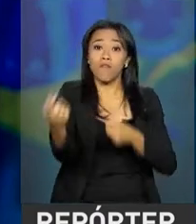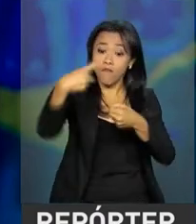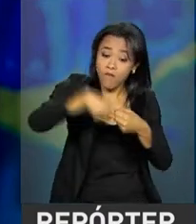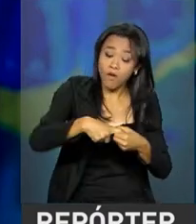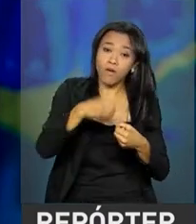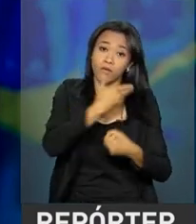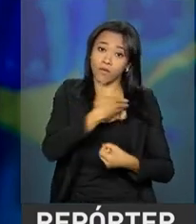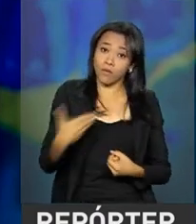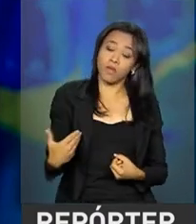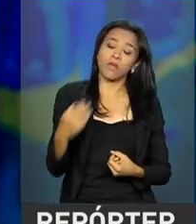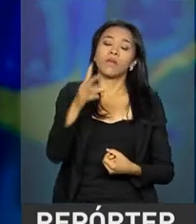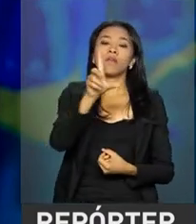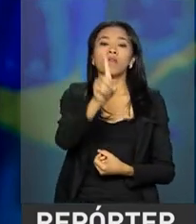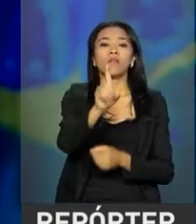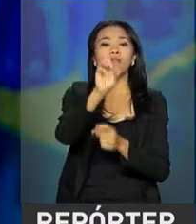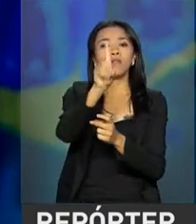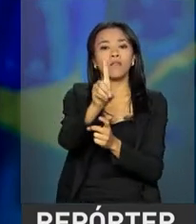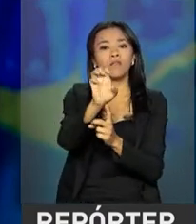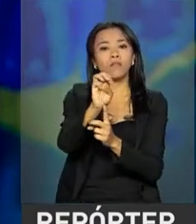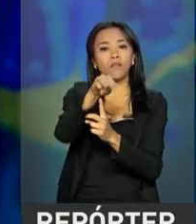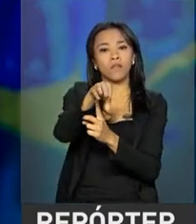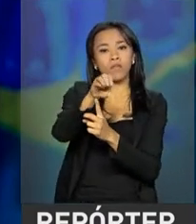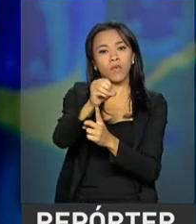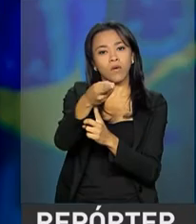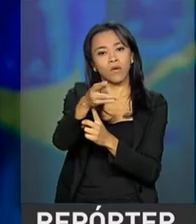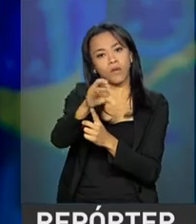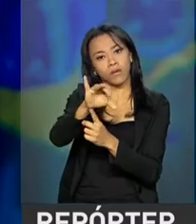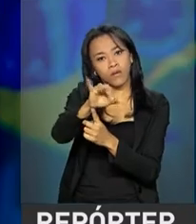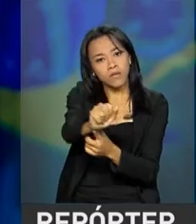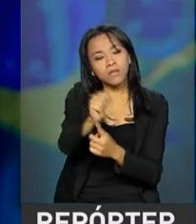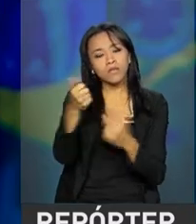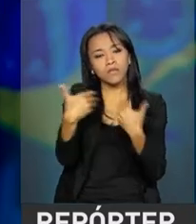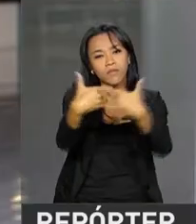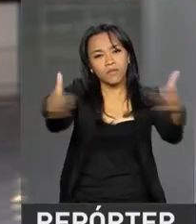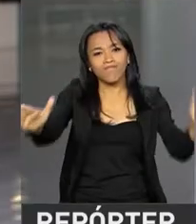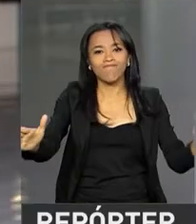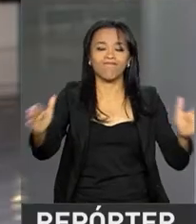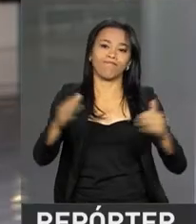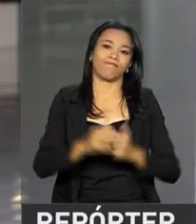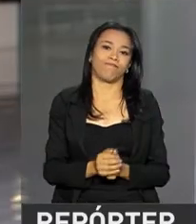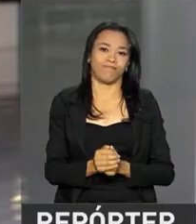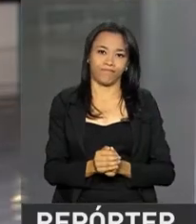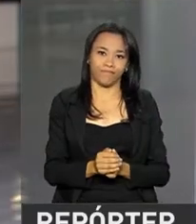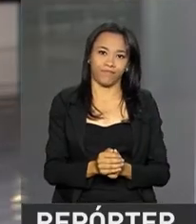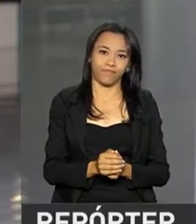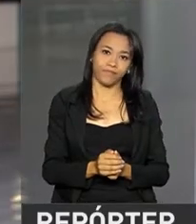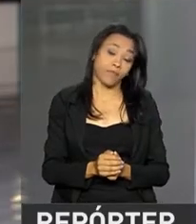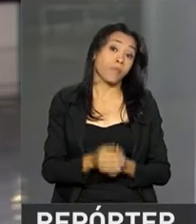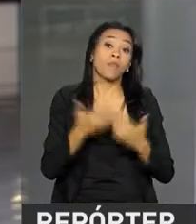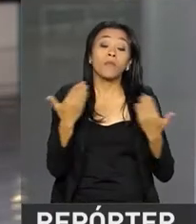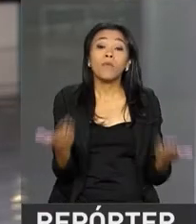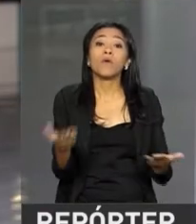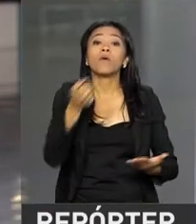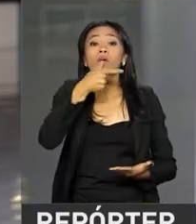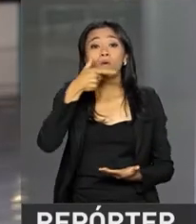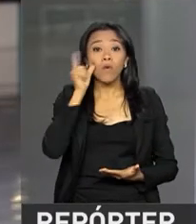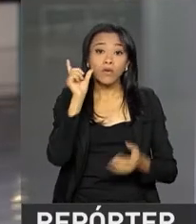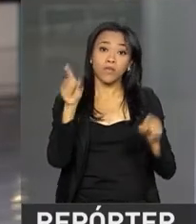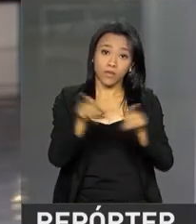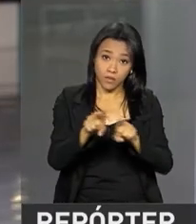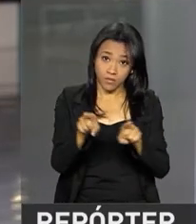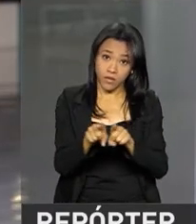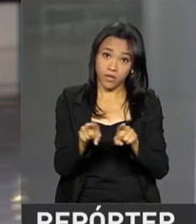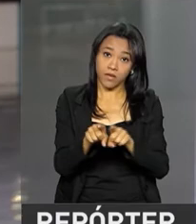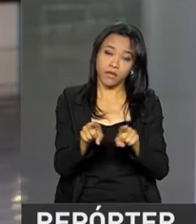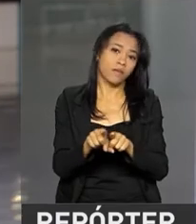possa voltar também ao Mercosul, onde será recebida de braços abertos. Bom, e ontem também, viu,